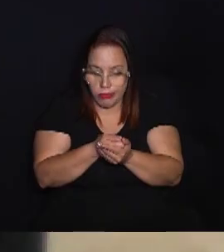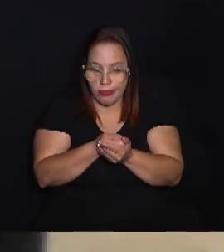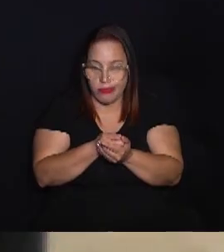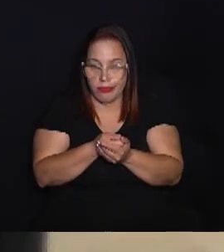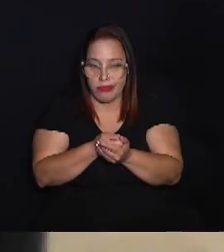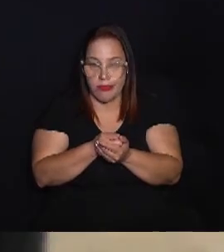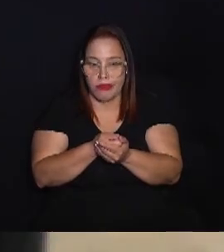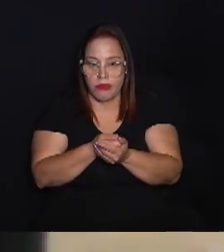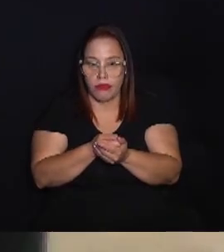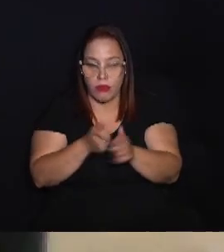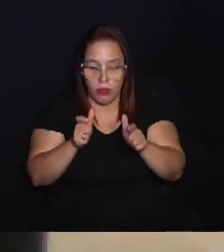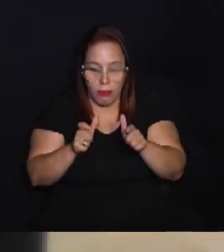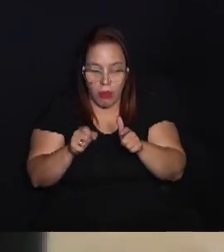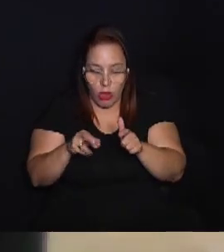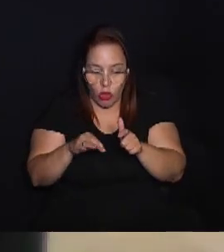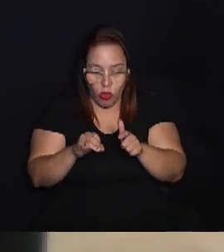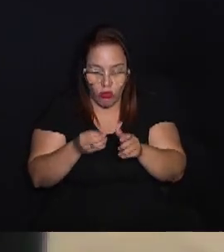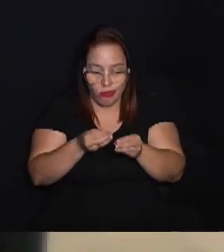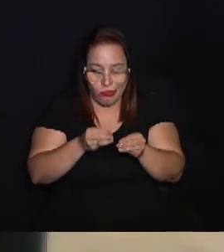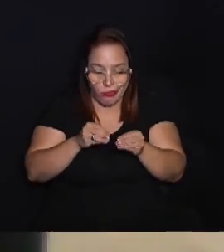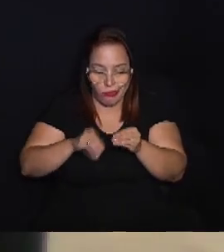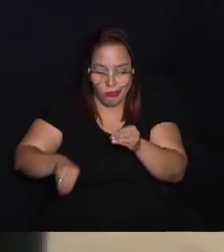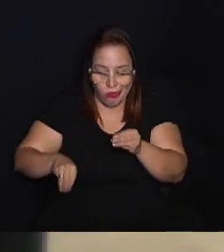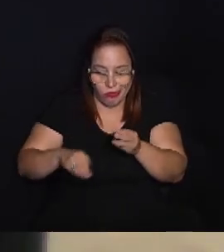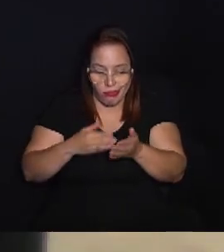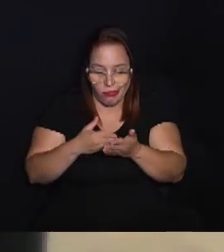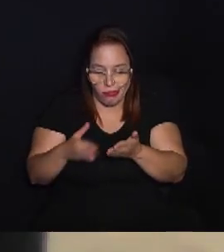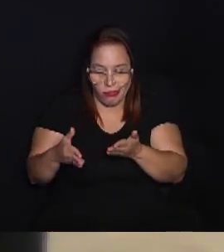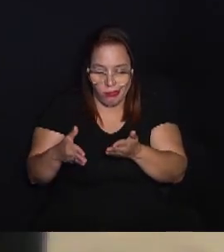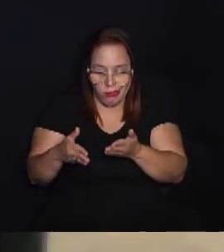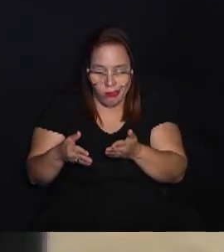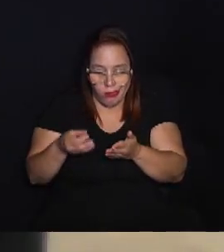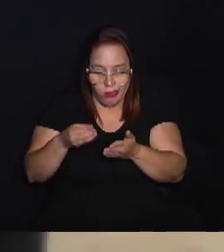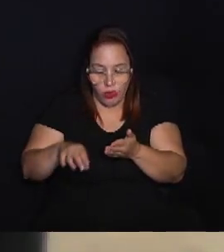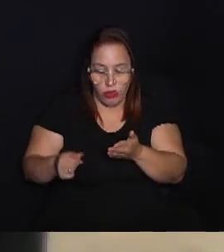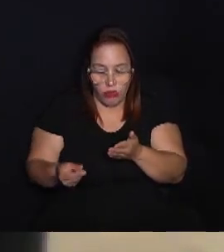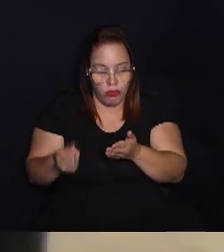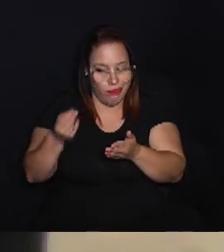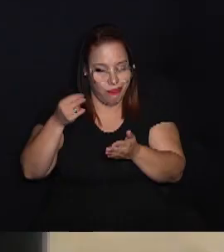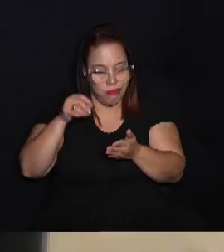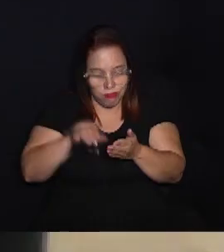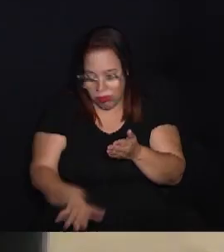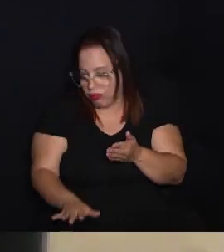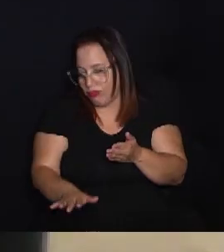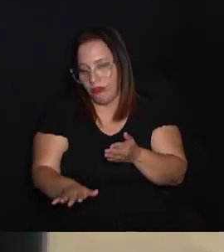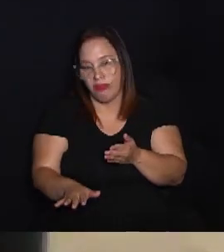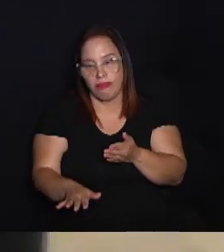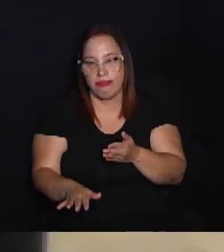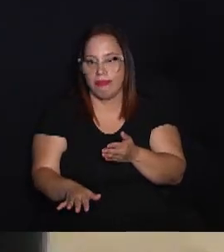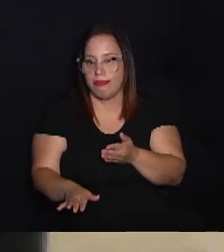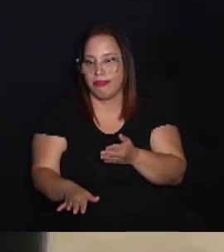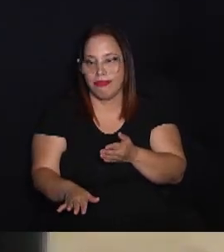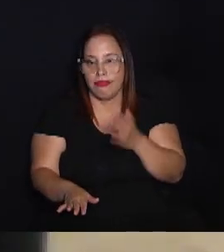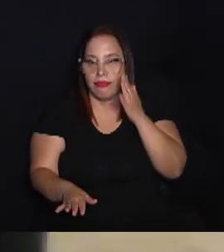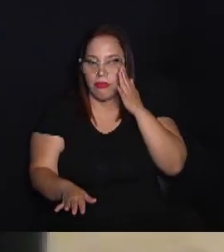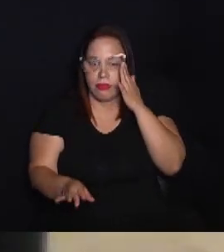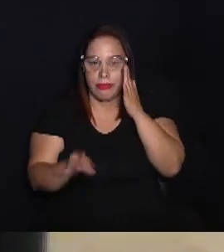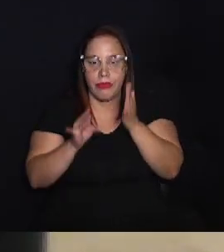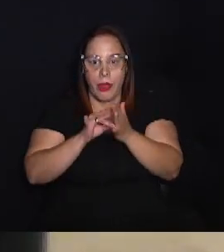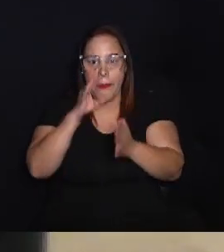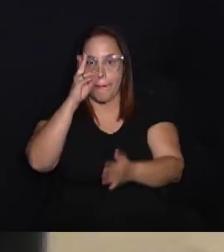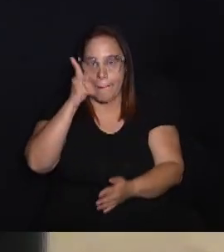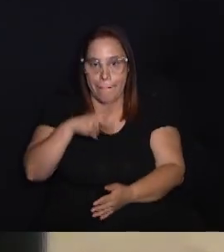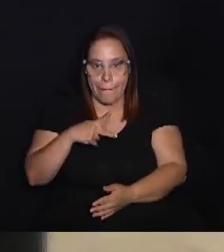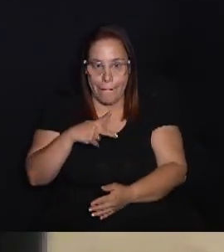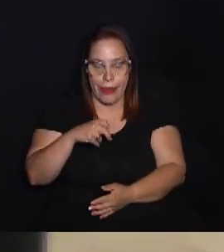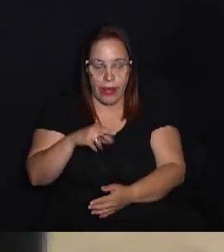a cada metro cúbico de água que você desperdiça, você literalmente está jogando o seu dinheiro por água abaixo também. Isso daí serve para